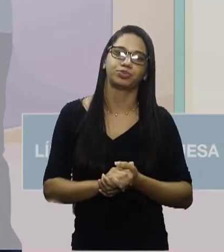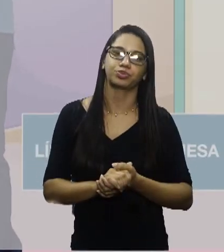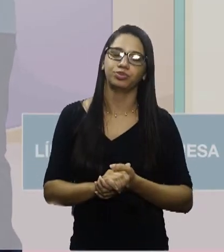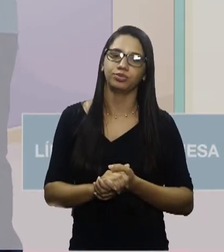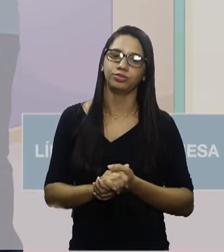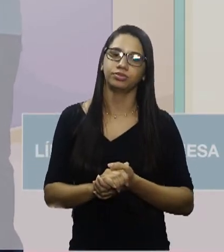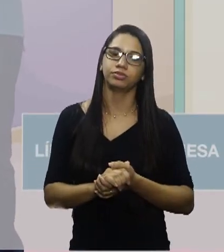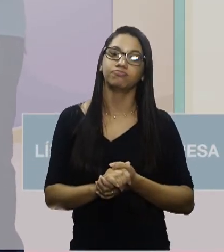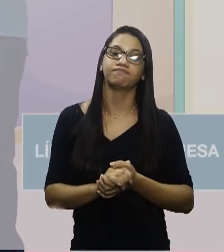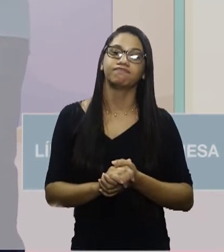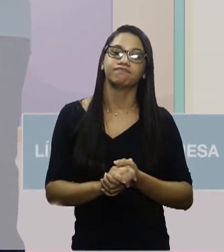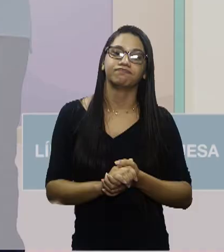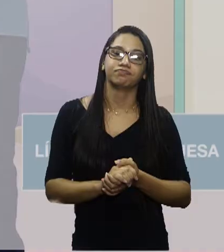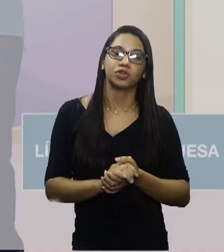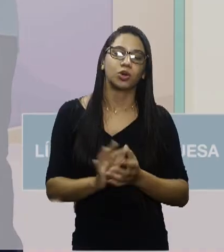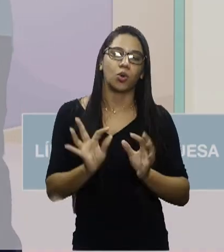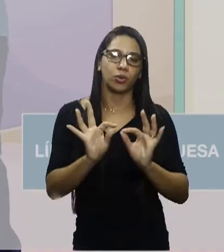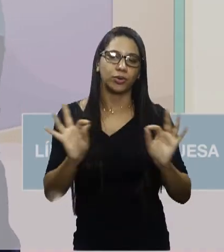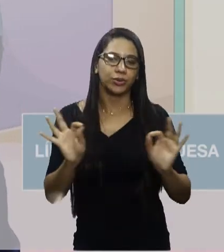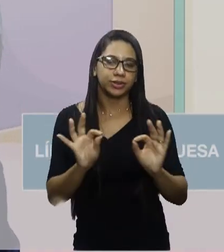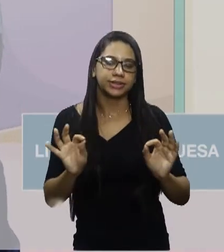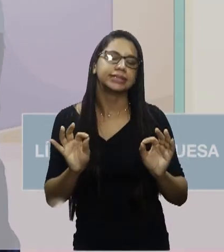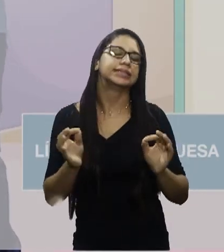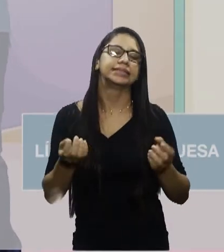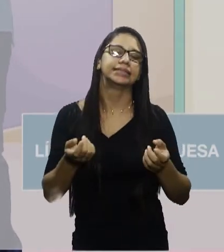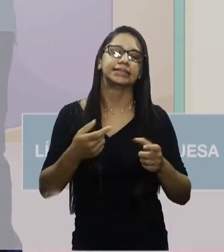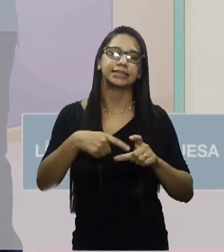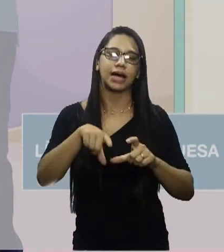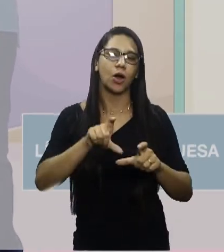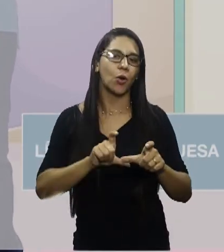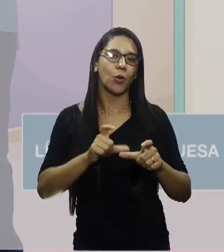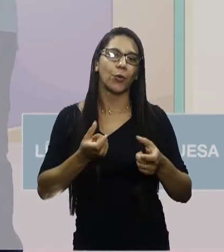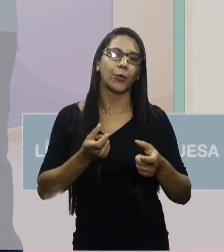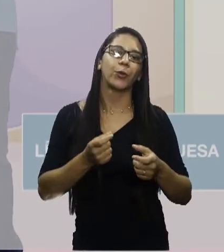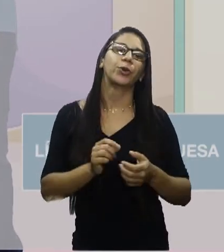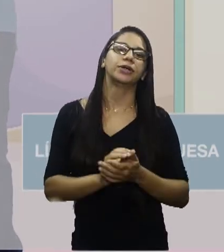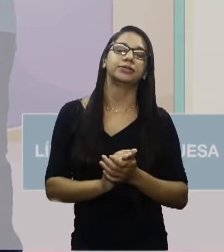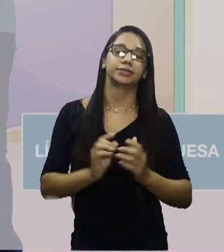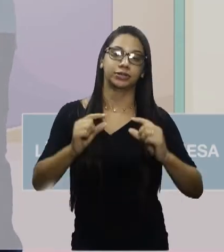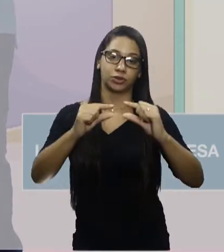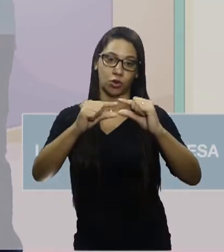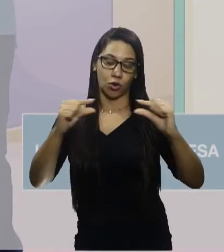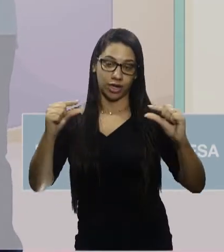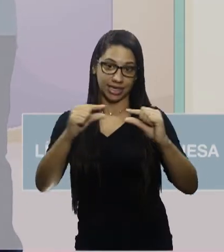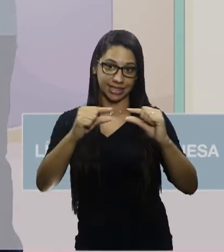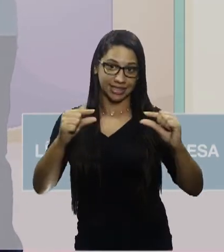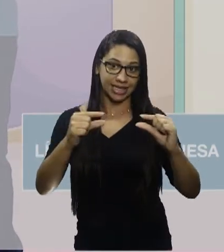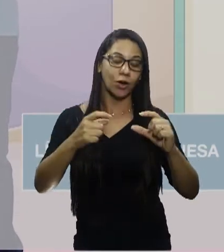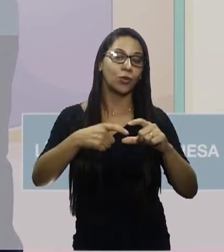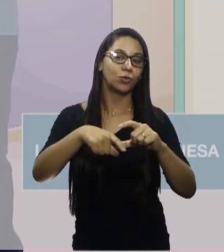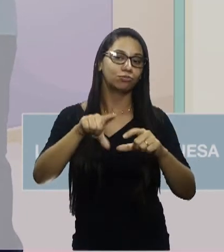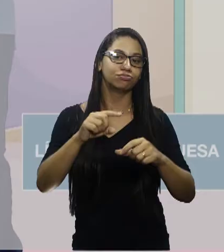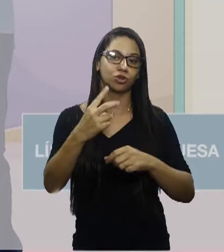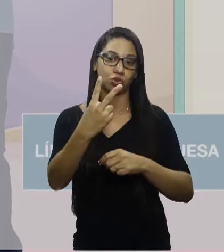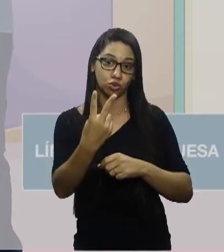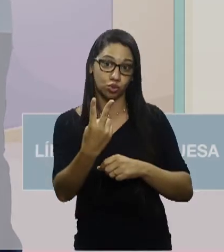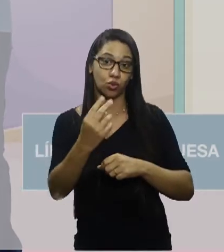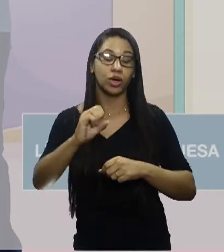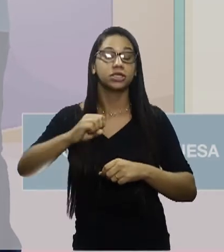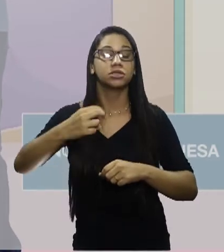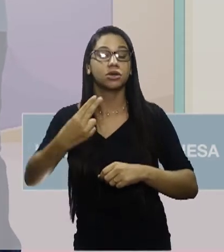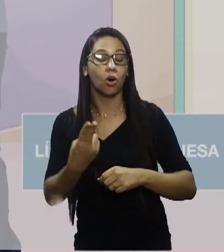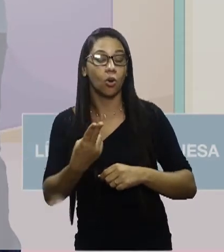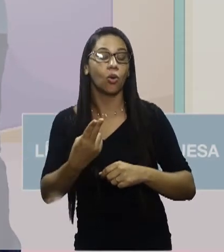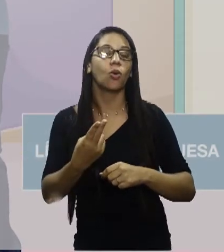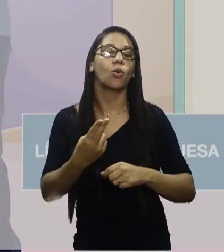Então, os períodos compostos por coordenação são compostos por orações coordenadas, né? Duas ou mais. As